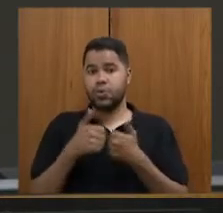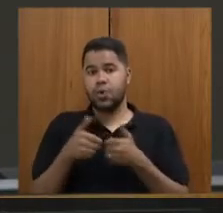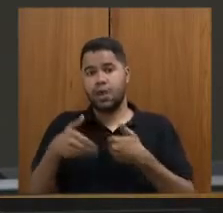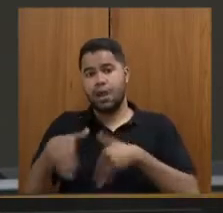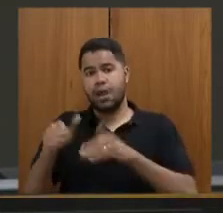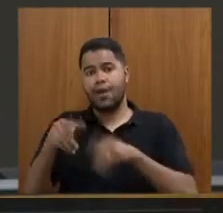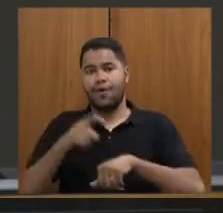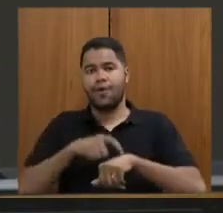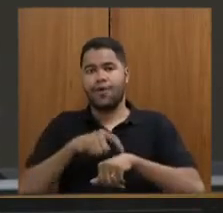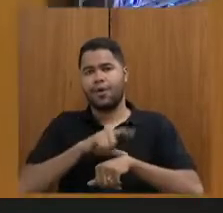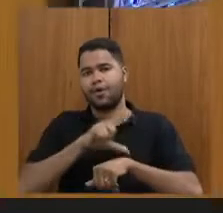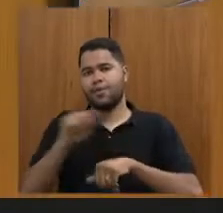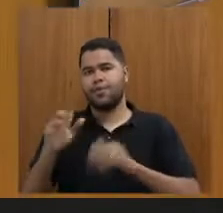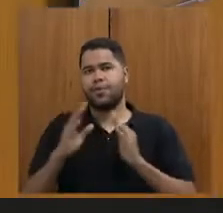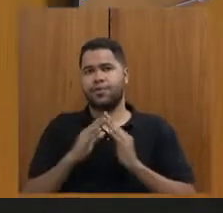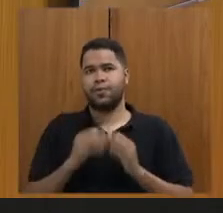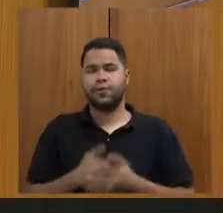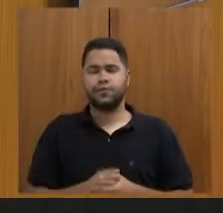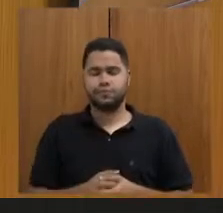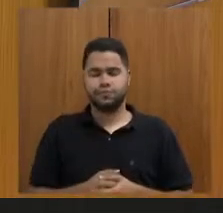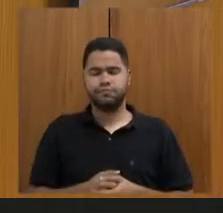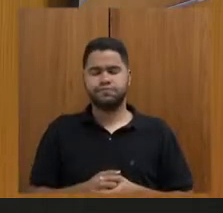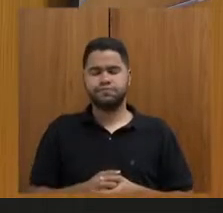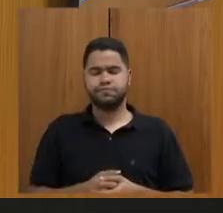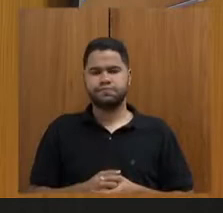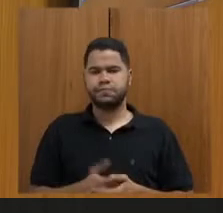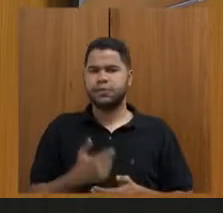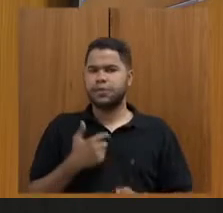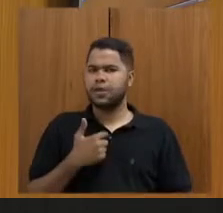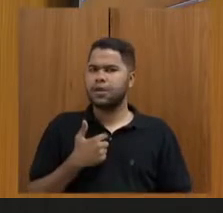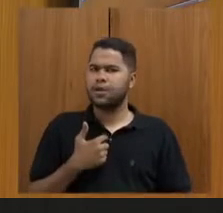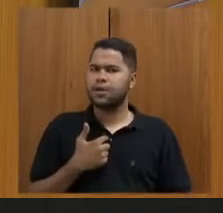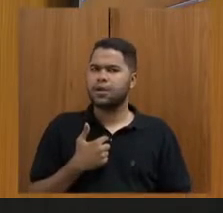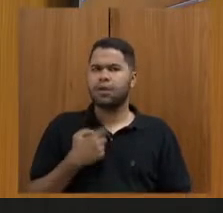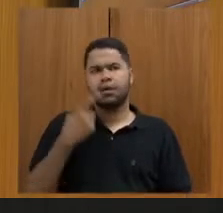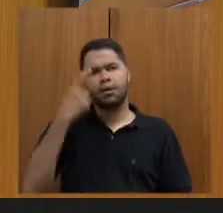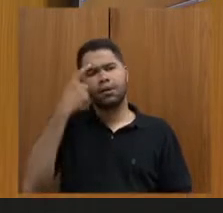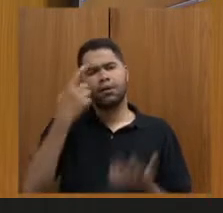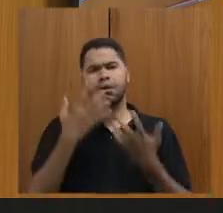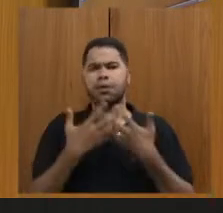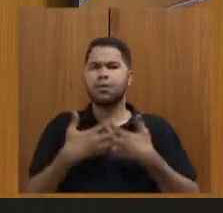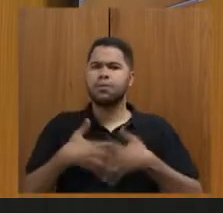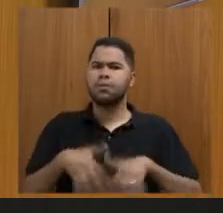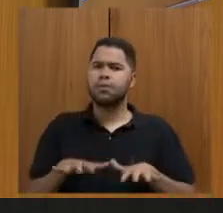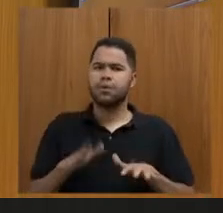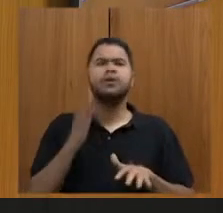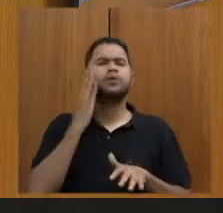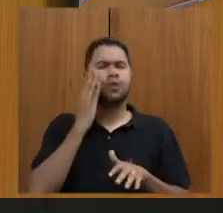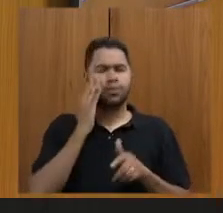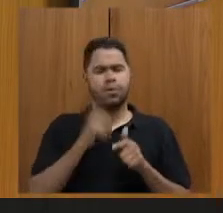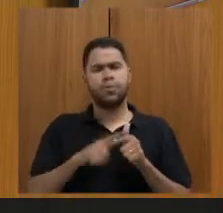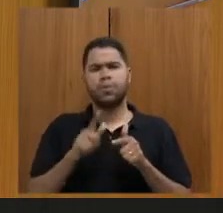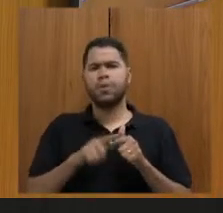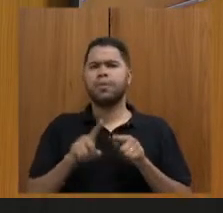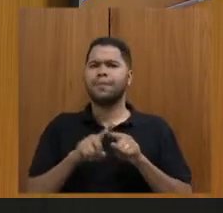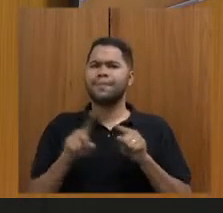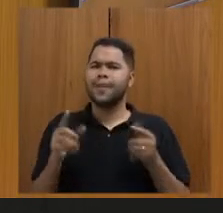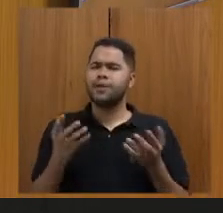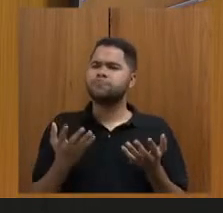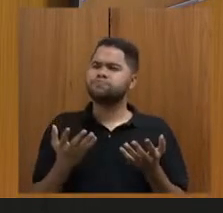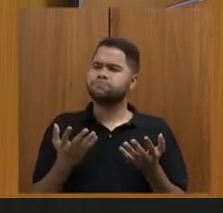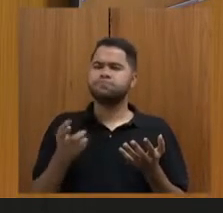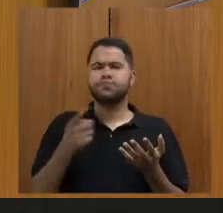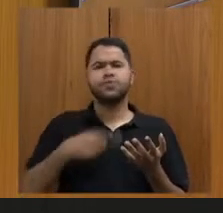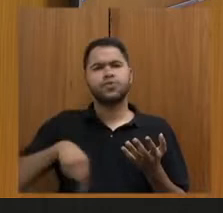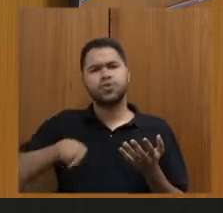saída do turno. Não, eu realmente não tinha essa reflexão, sabia do problema, mas já acatei. Eu acho que